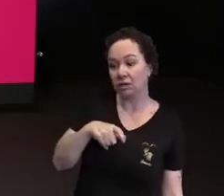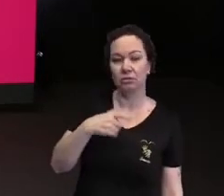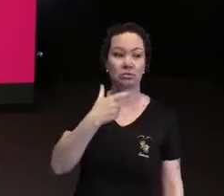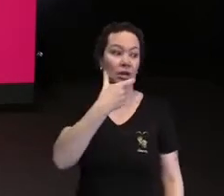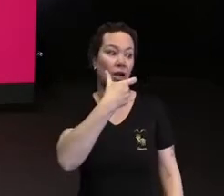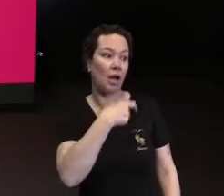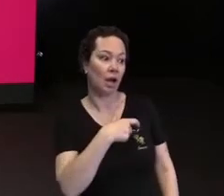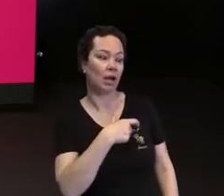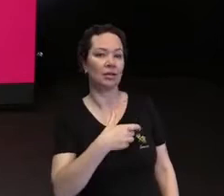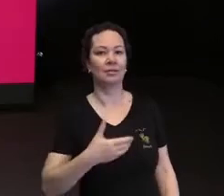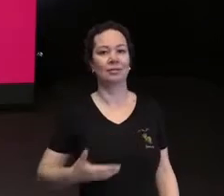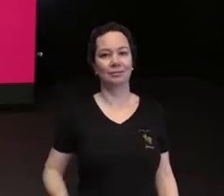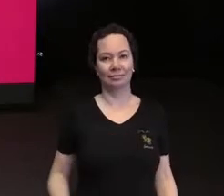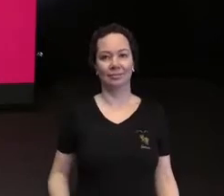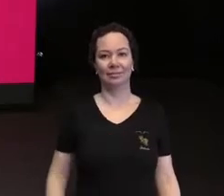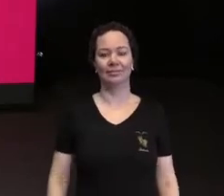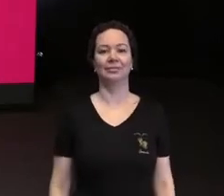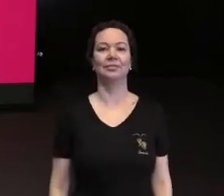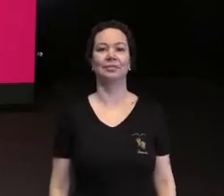existência.